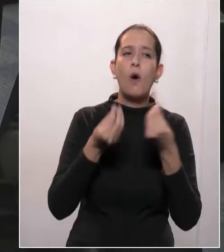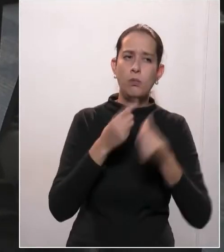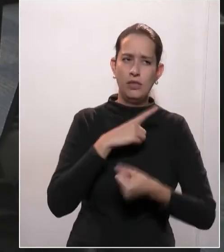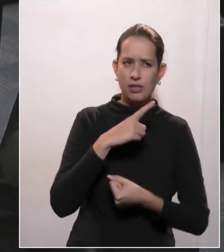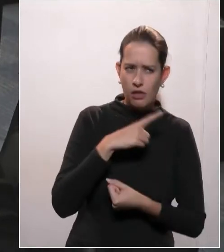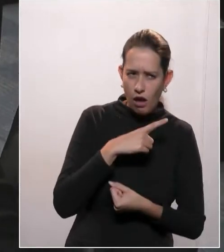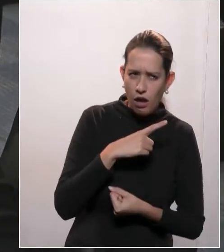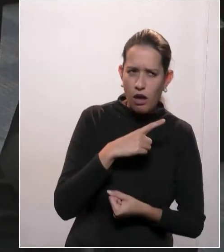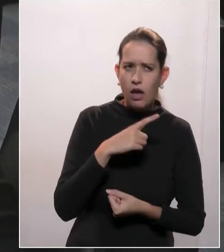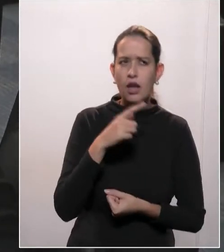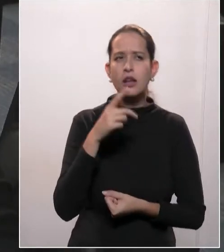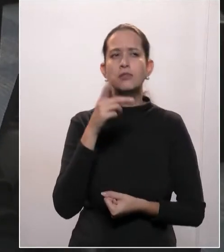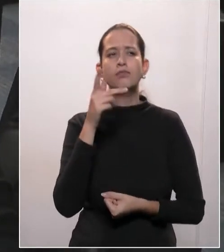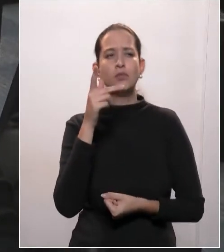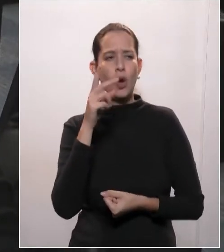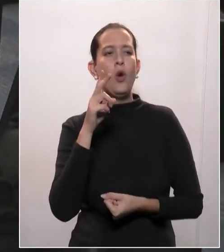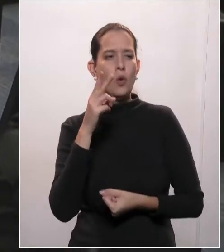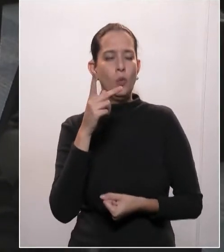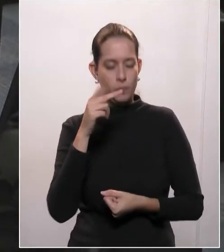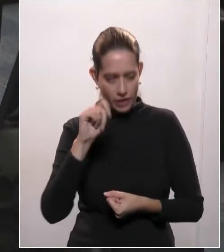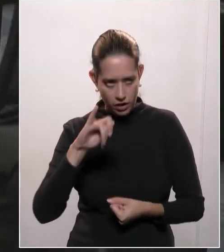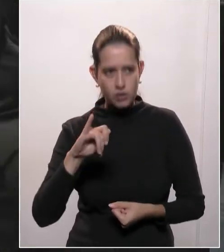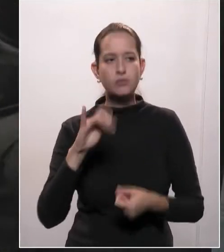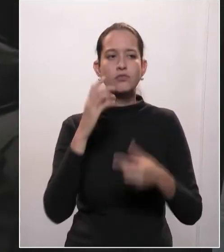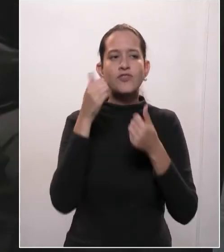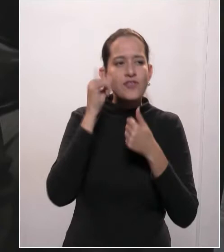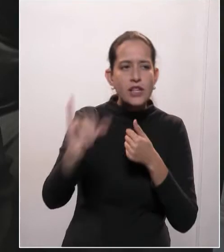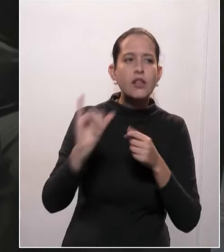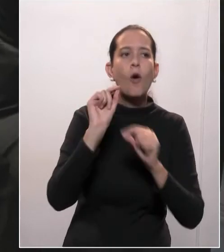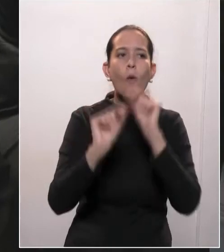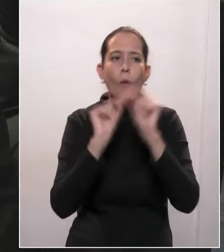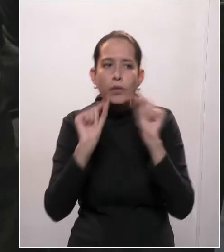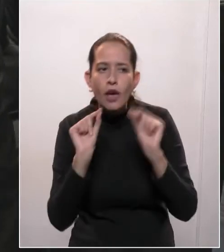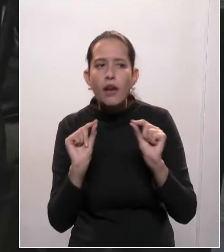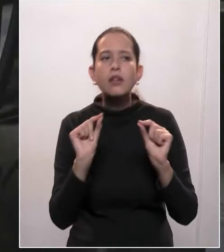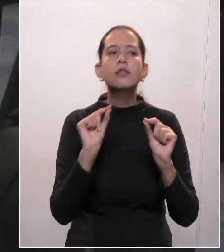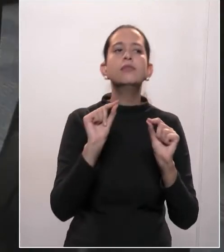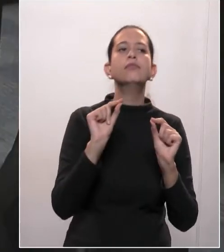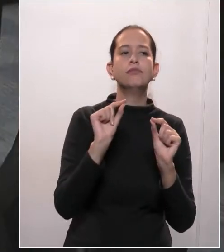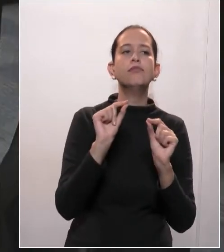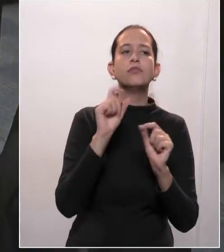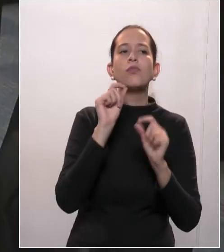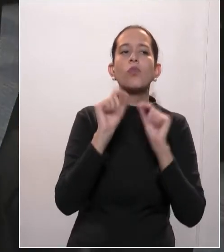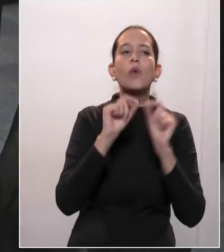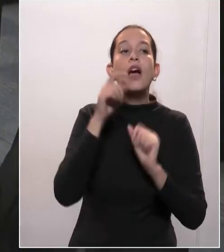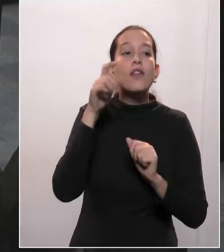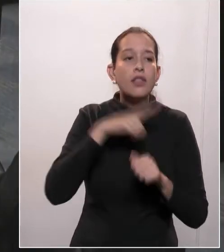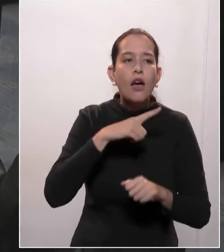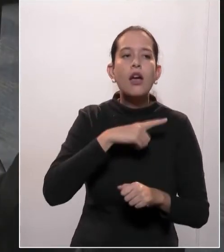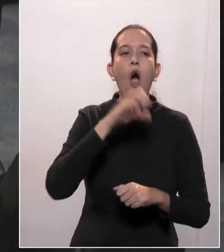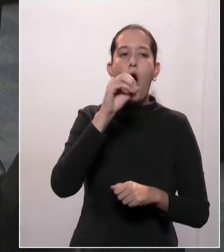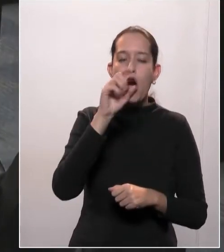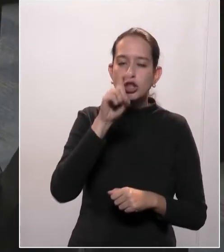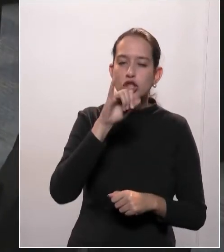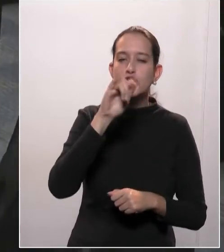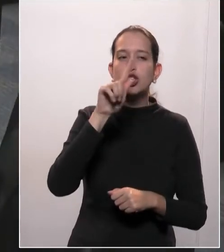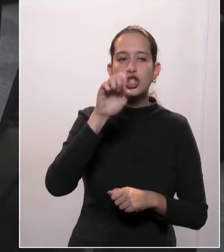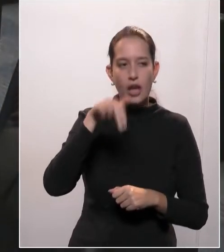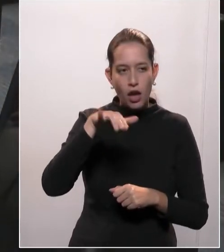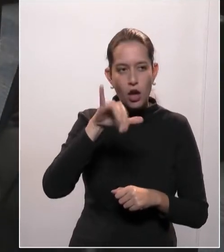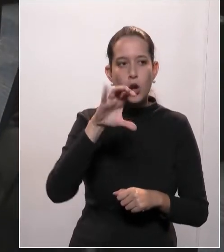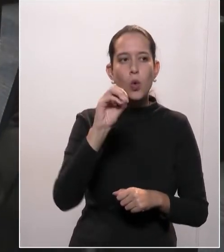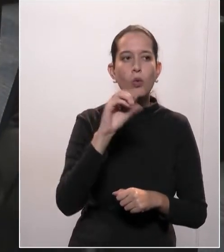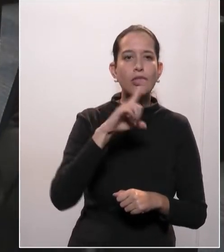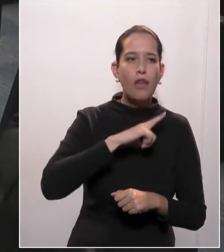com equipamentos de prevenção e também com oxigênio, aparelho de oxigênio, etc. Foi tema de abordagem nossa. E nós,